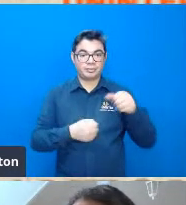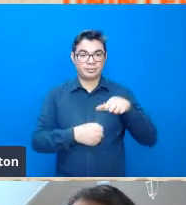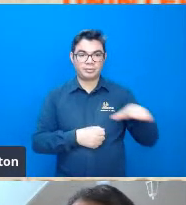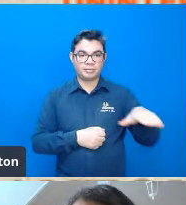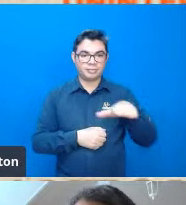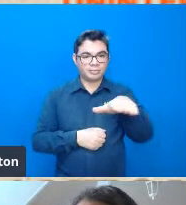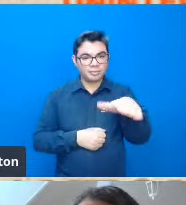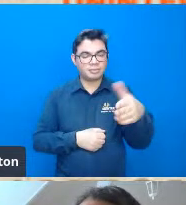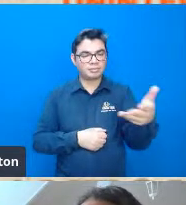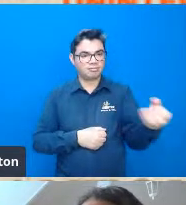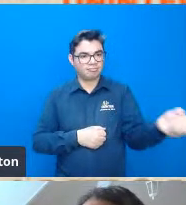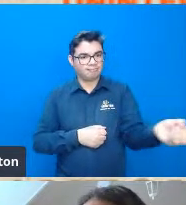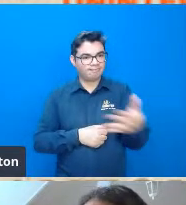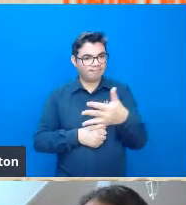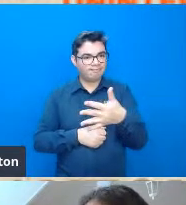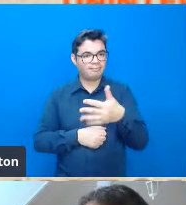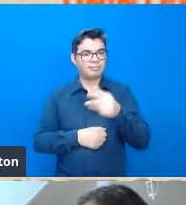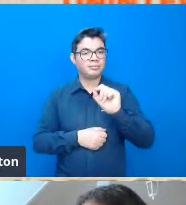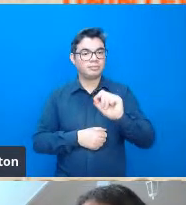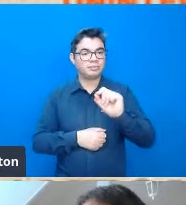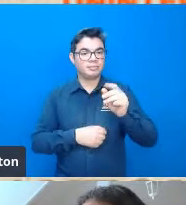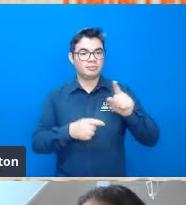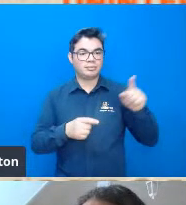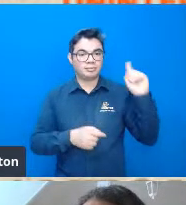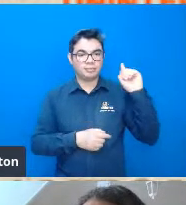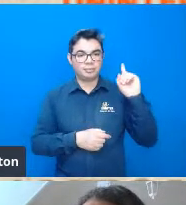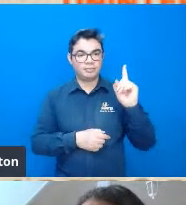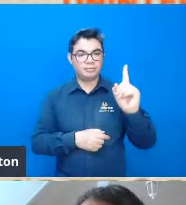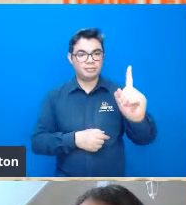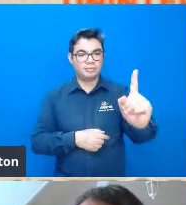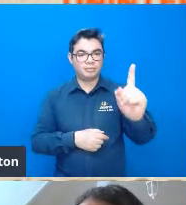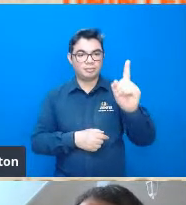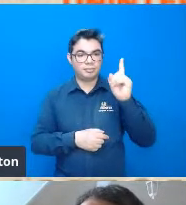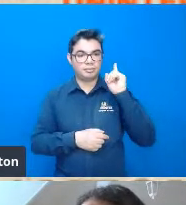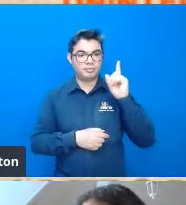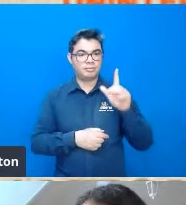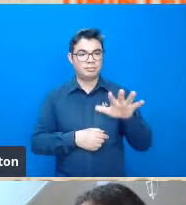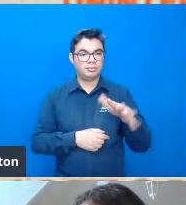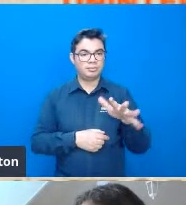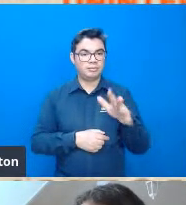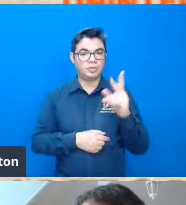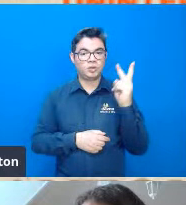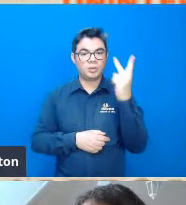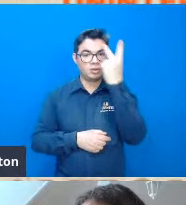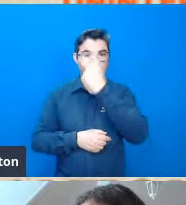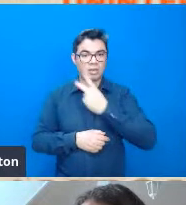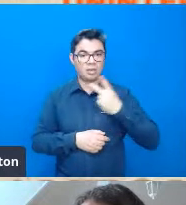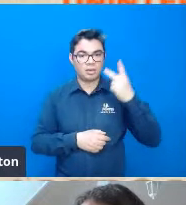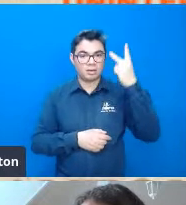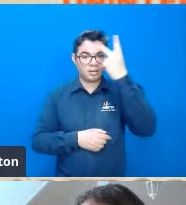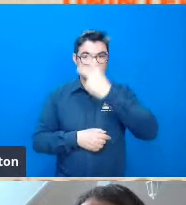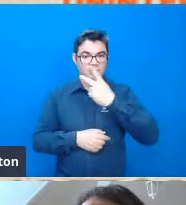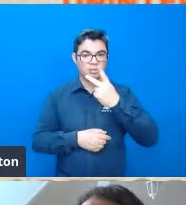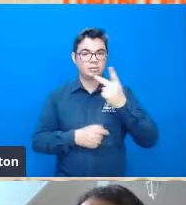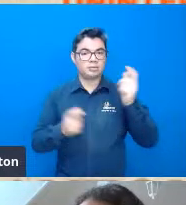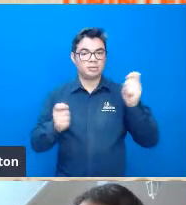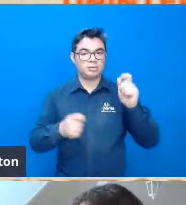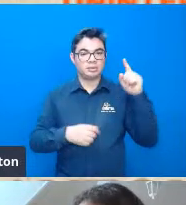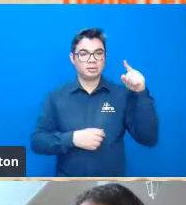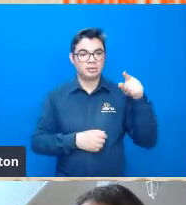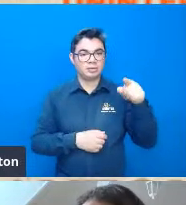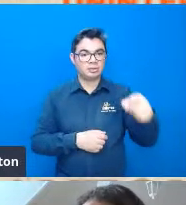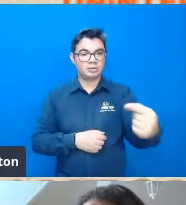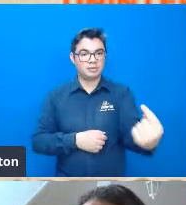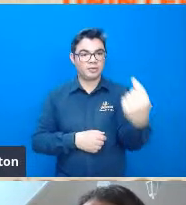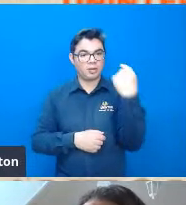modernos mais novos o trajeto de viagem é de aproximadamente duas horas de ida e duas